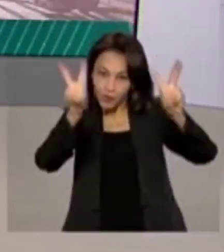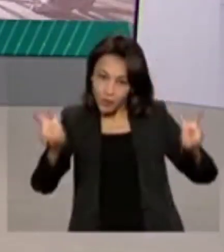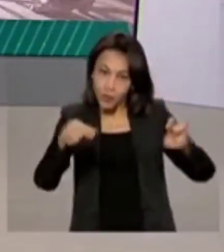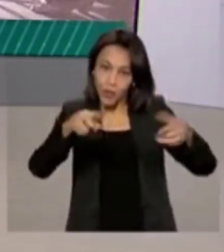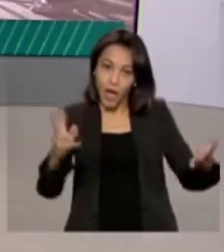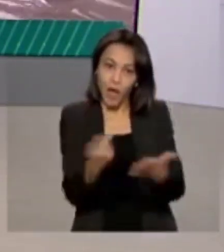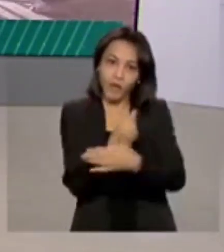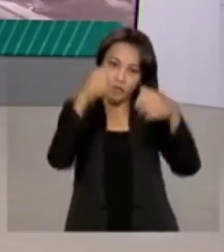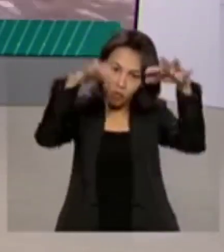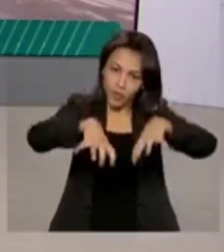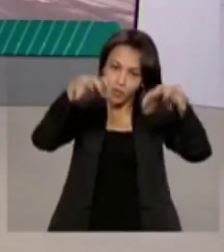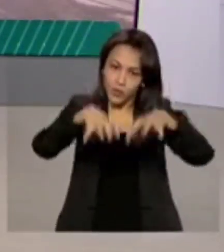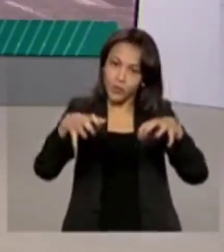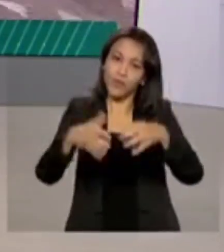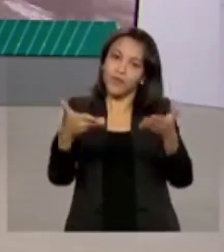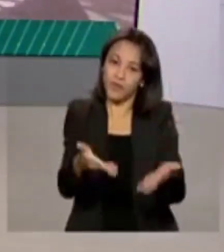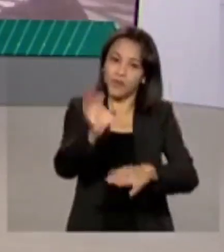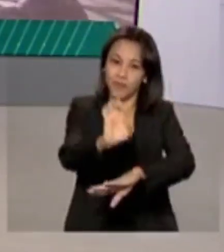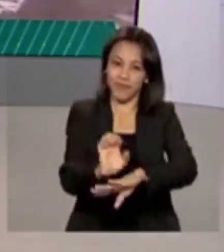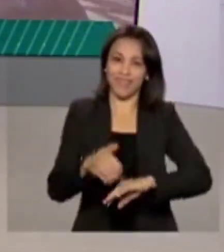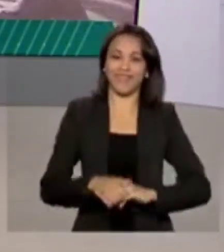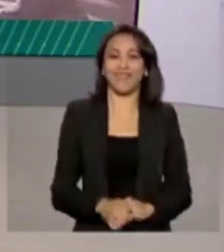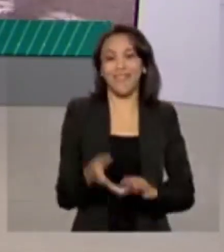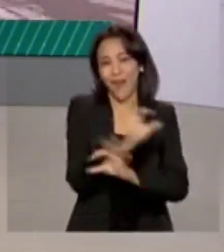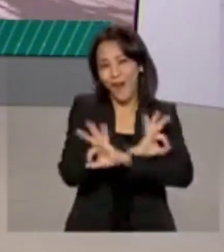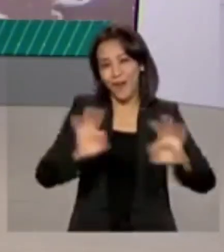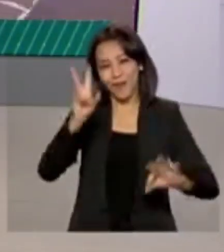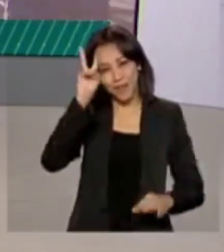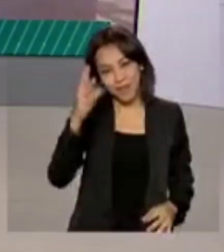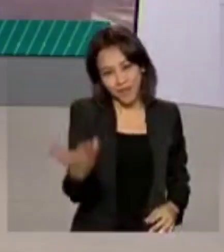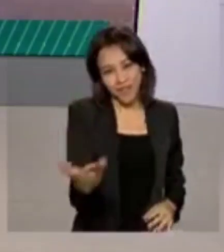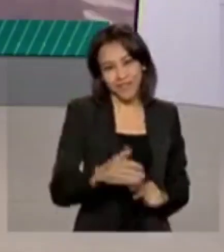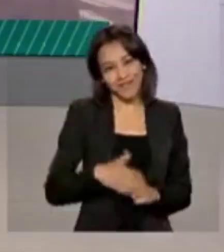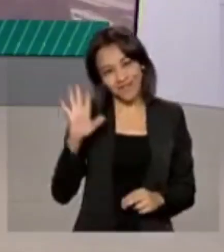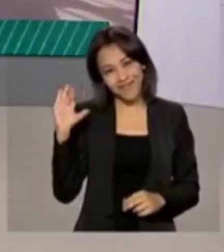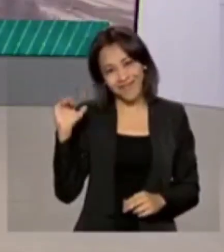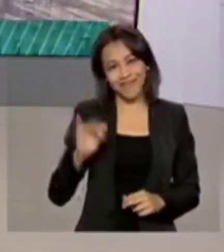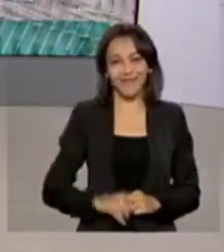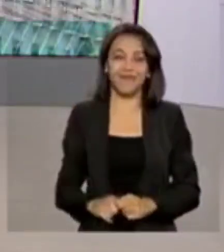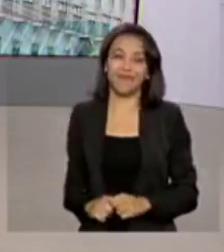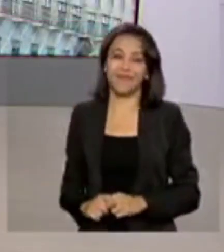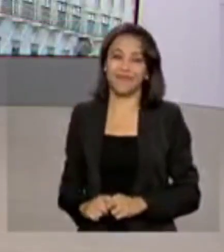áreas afetadas pelas chuvas em Recife. Uma ótima segunda-feira para você. Até mais.